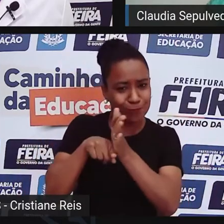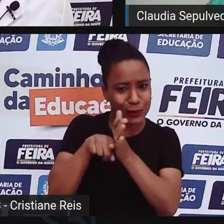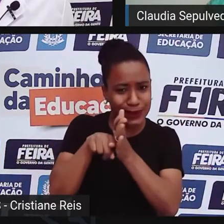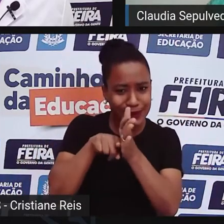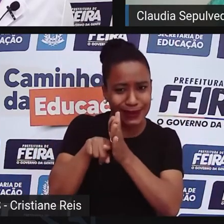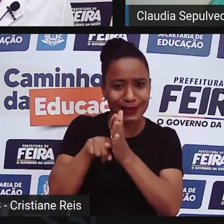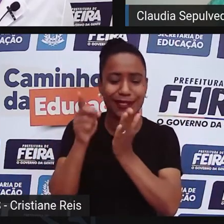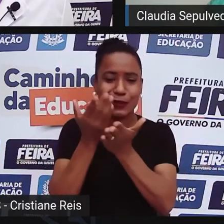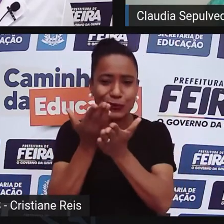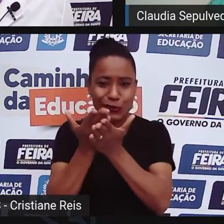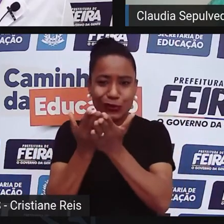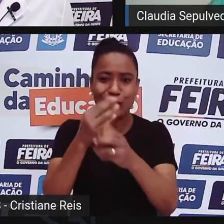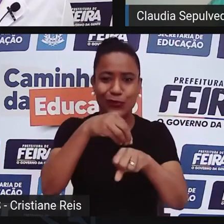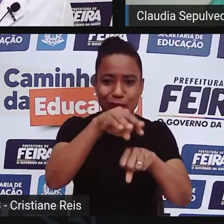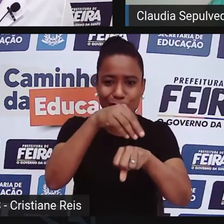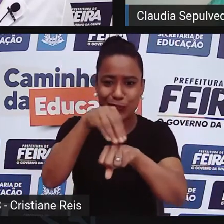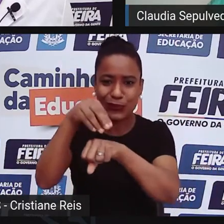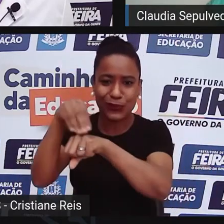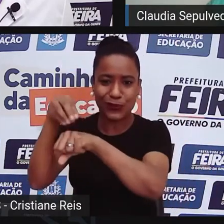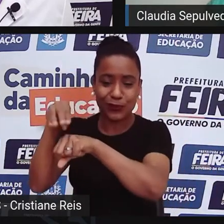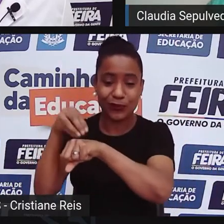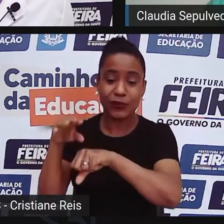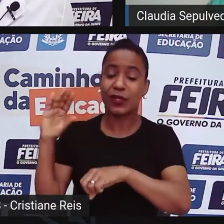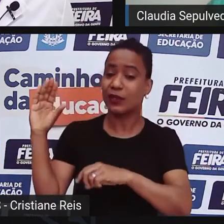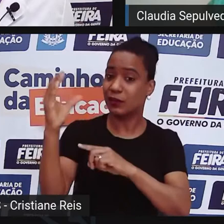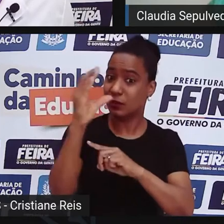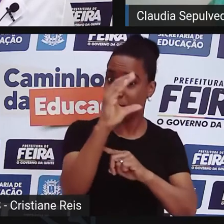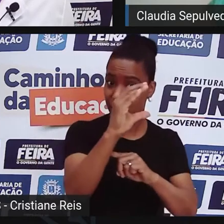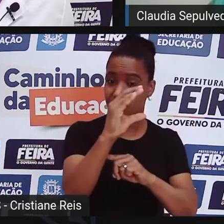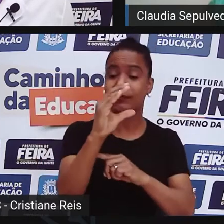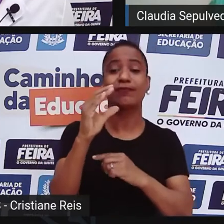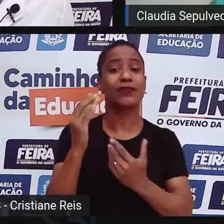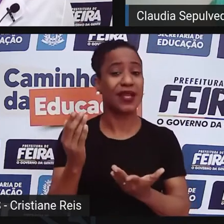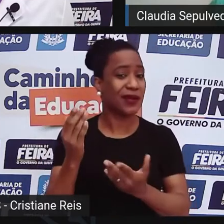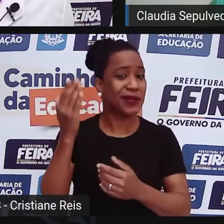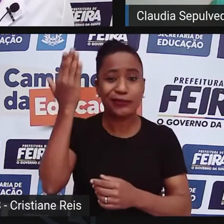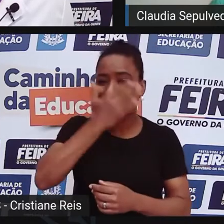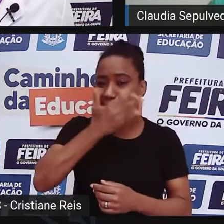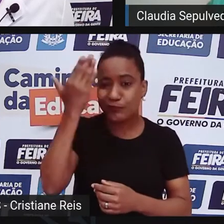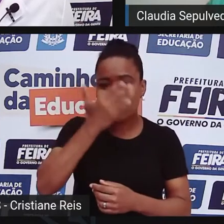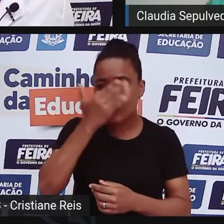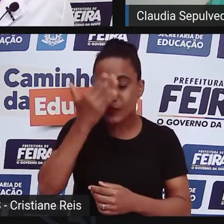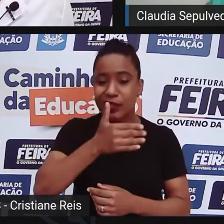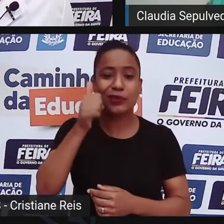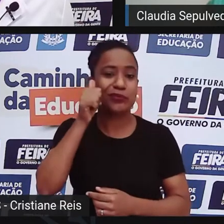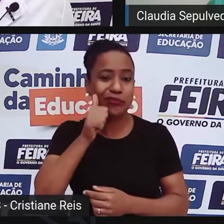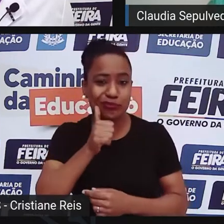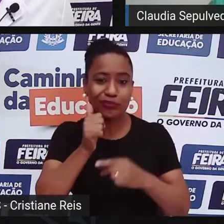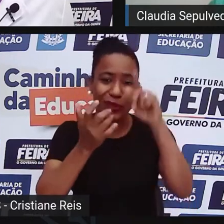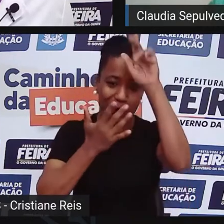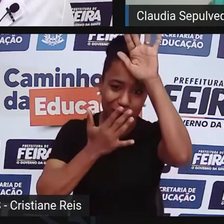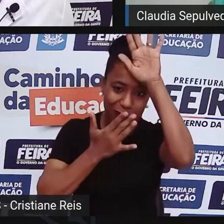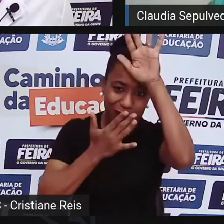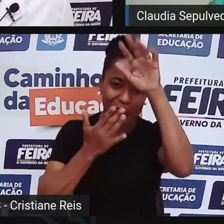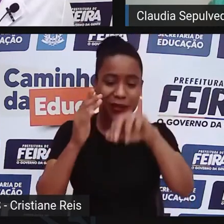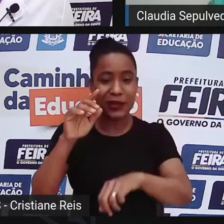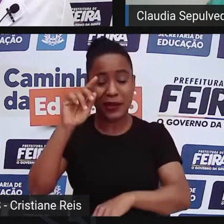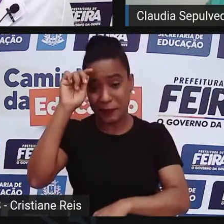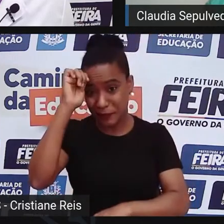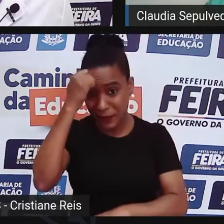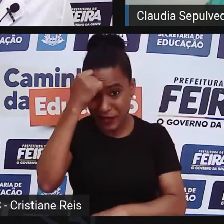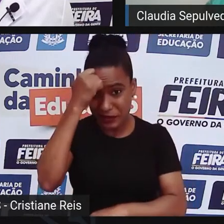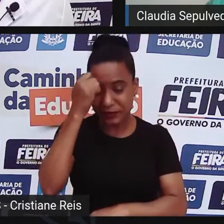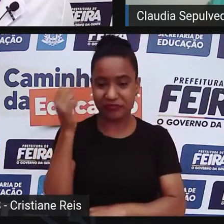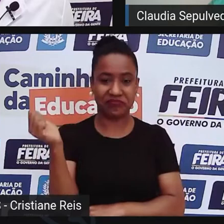não só conhecimentos tradicionais, eu digo conhecimento científico, sim, são invisibilizados ou são, muitas vezes, apropriados por esses grupos dominantes e